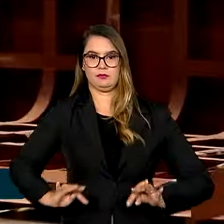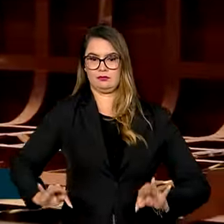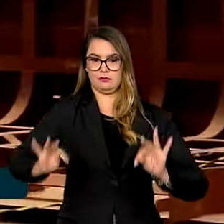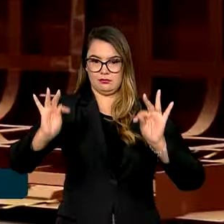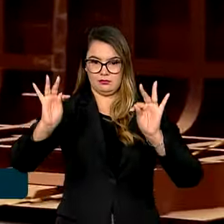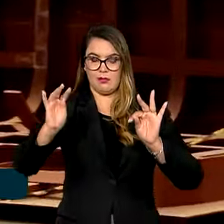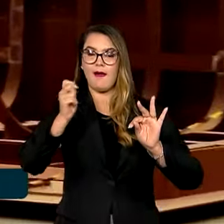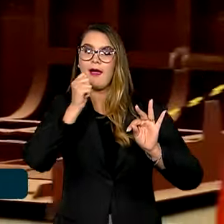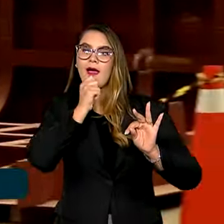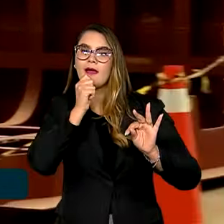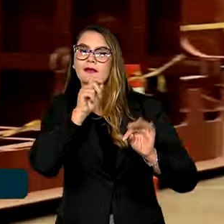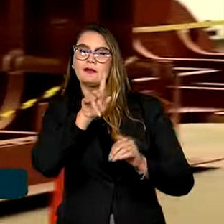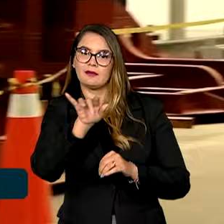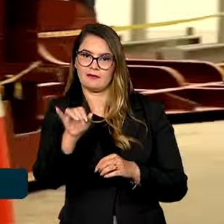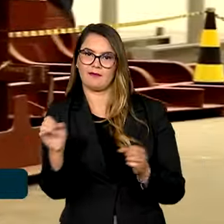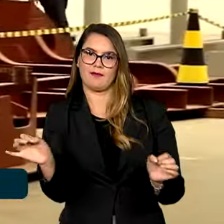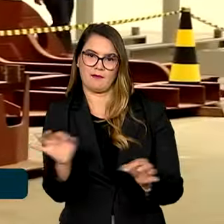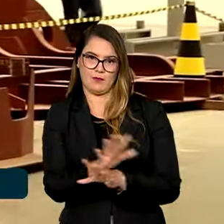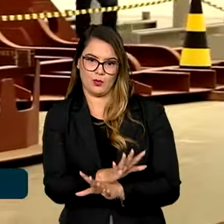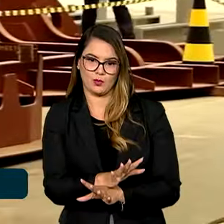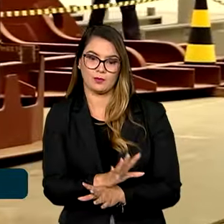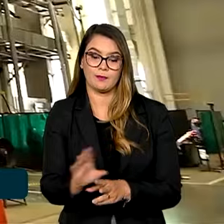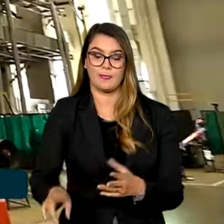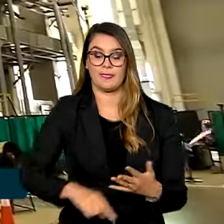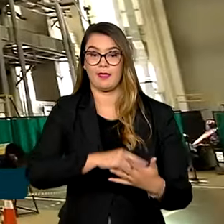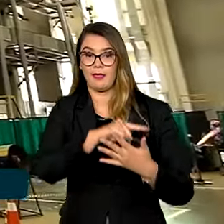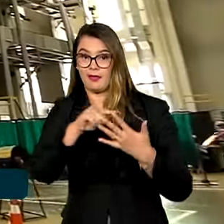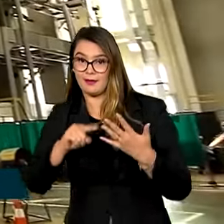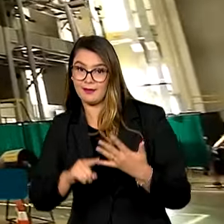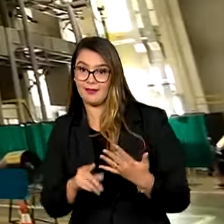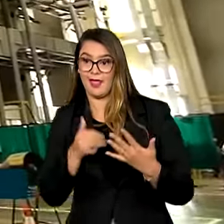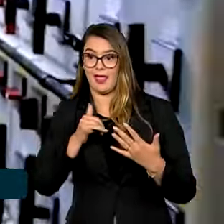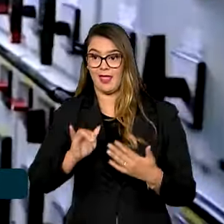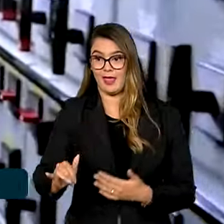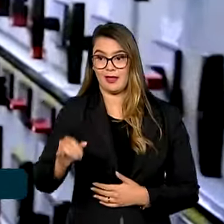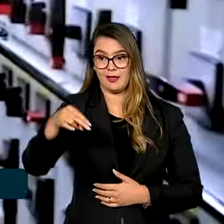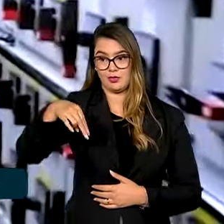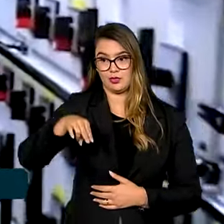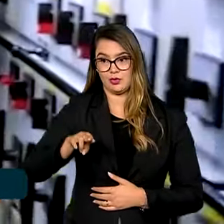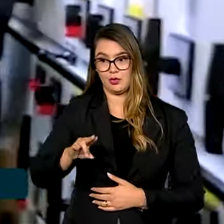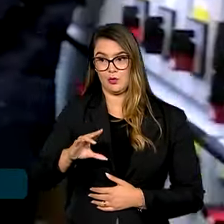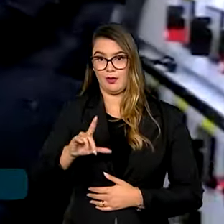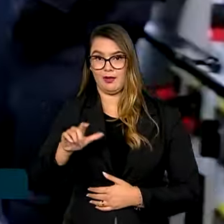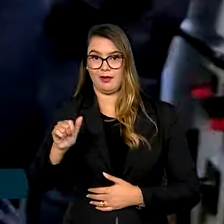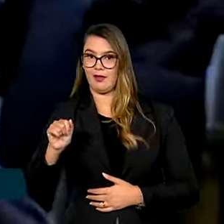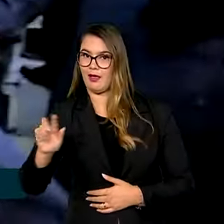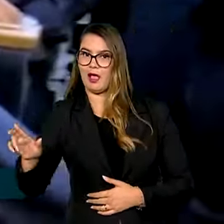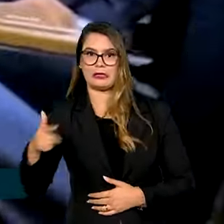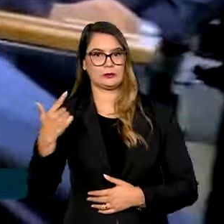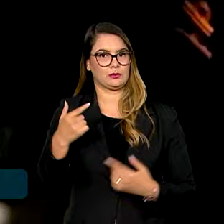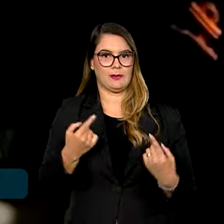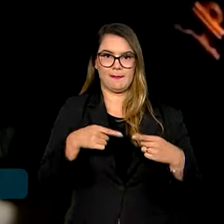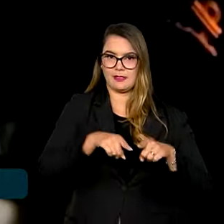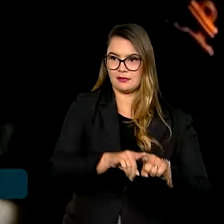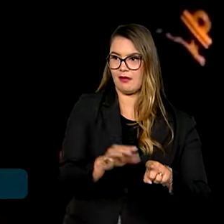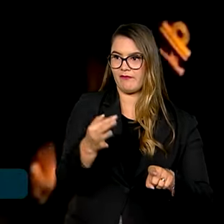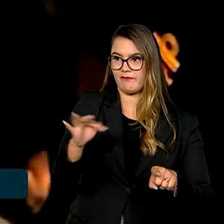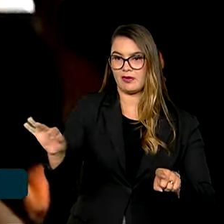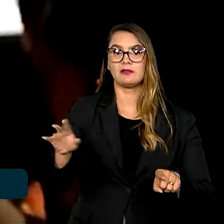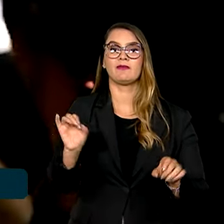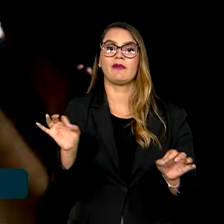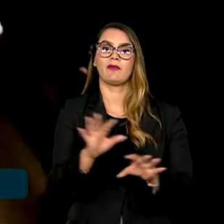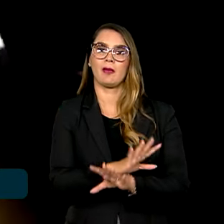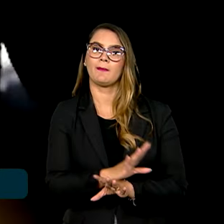ainda devem ser entregues. Em uma quinta, movida à energia nuclear e sem a parceria com os franceses, deve ser